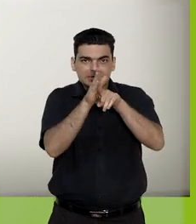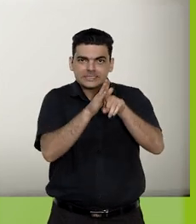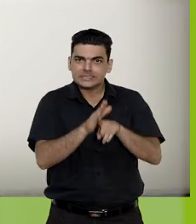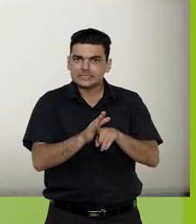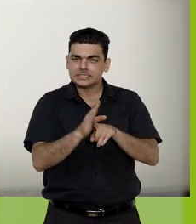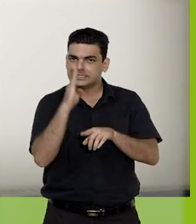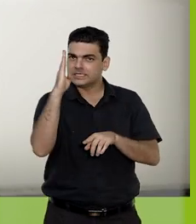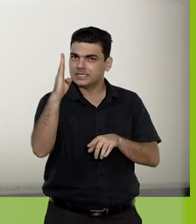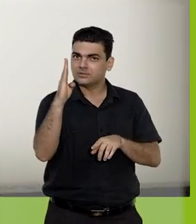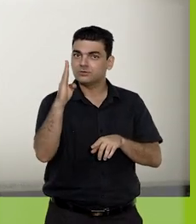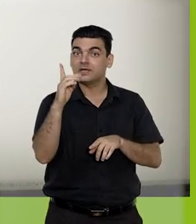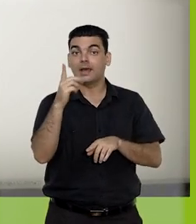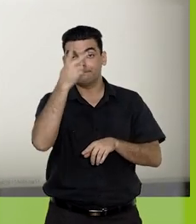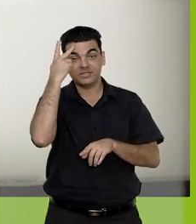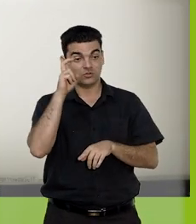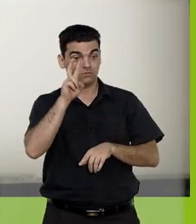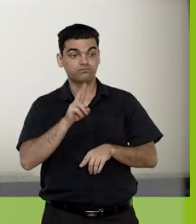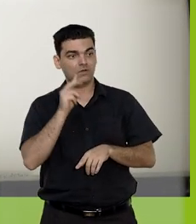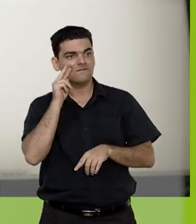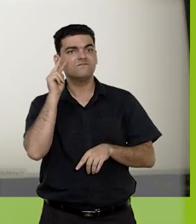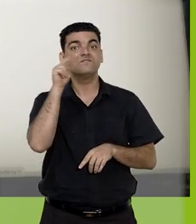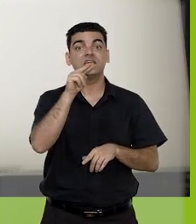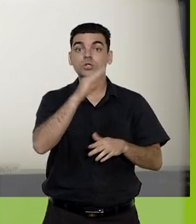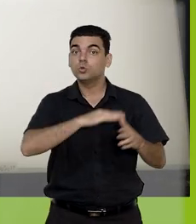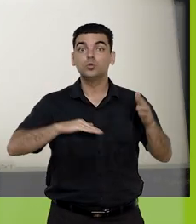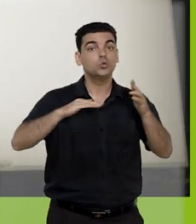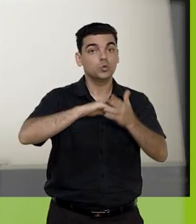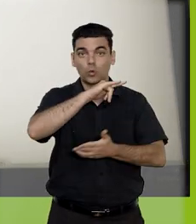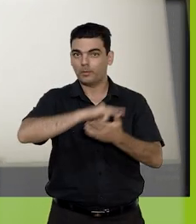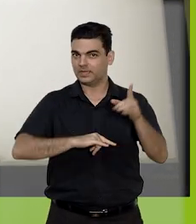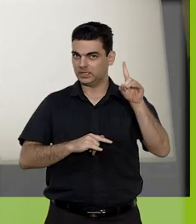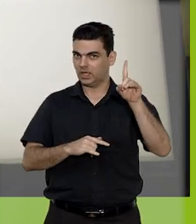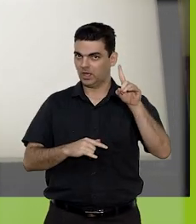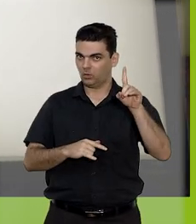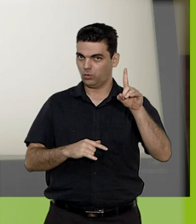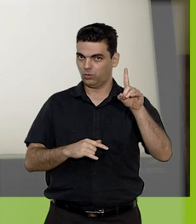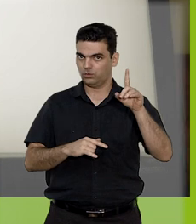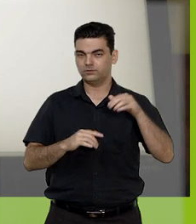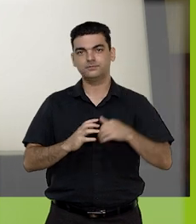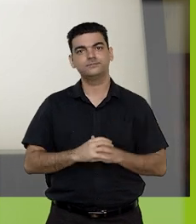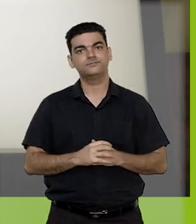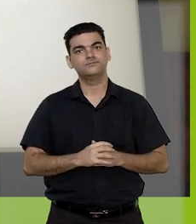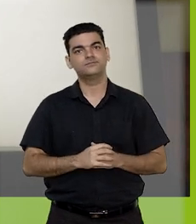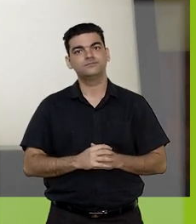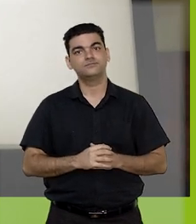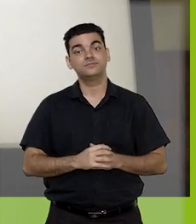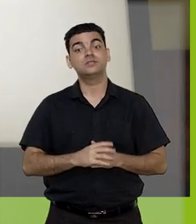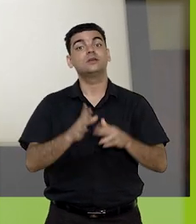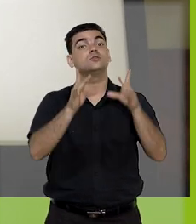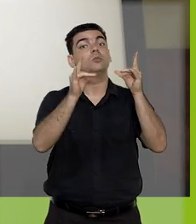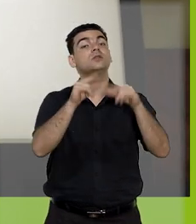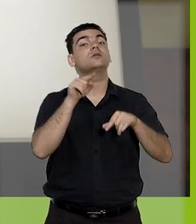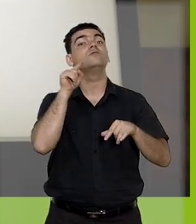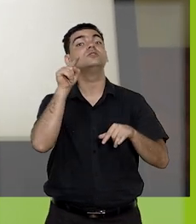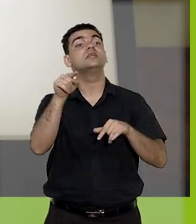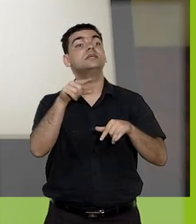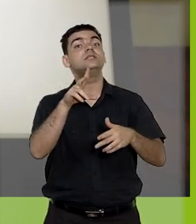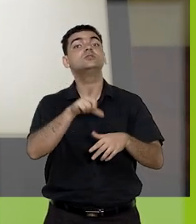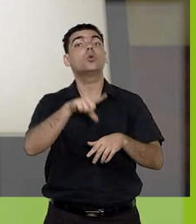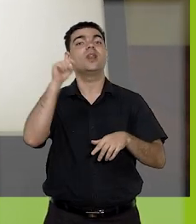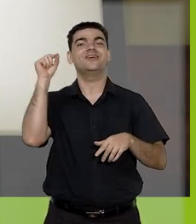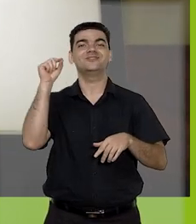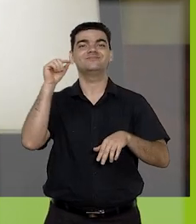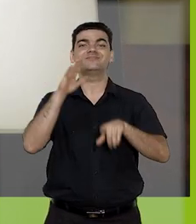filtro Linha Direta, o usuário não visualiza todos os documentos do processo. Apenas são exibidos os